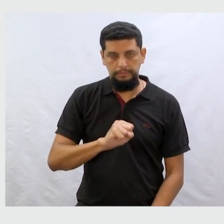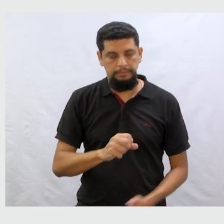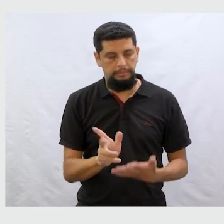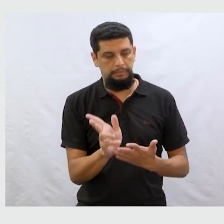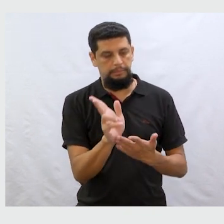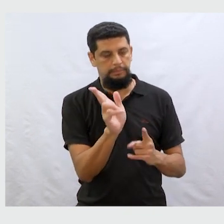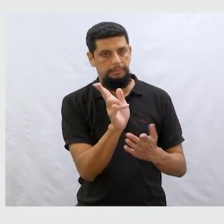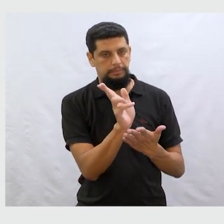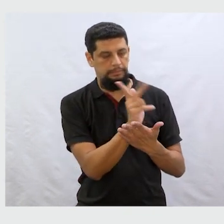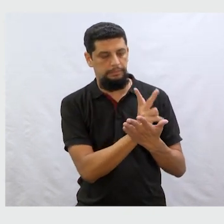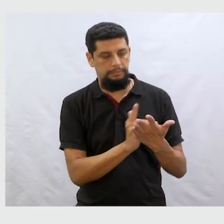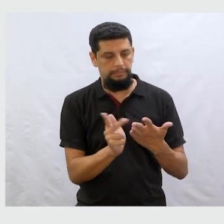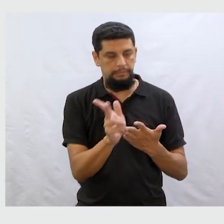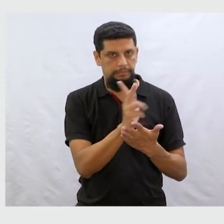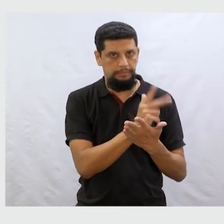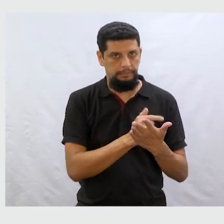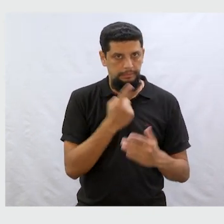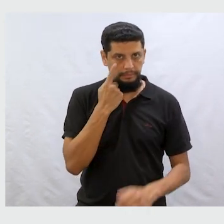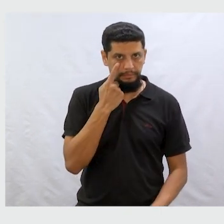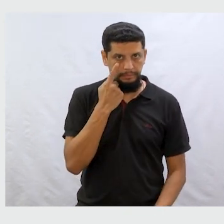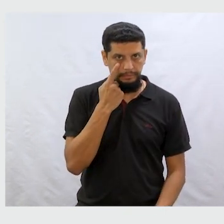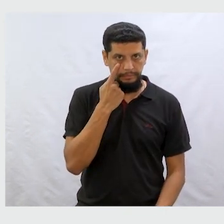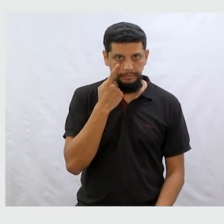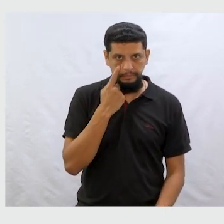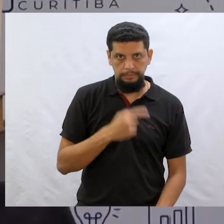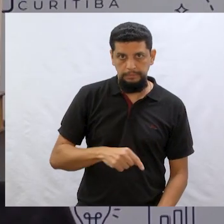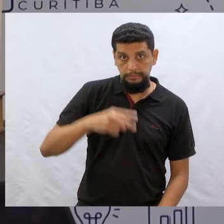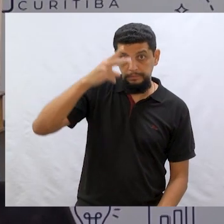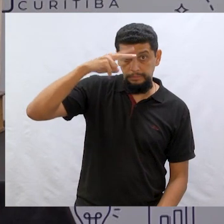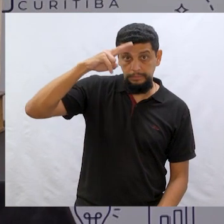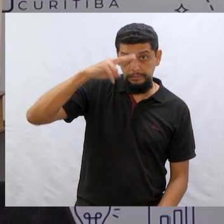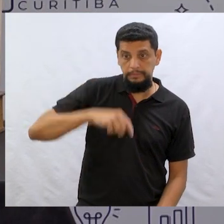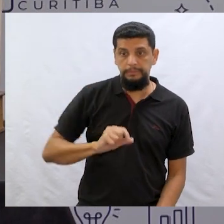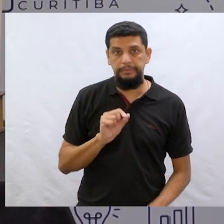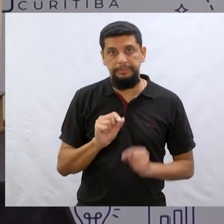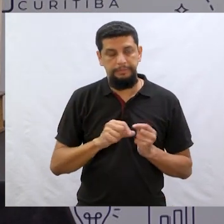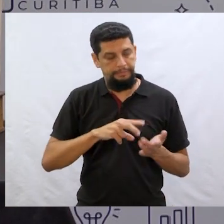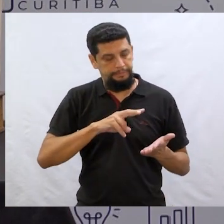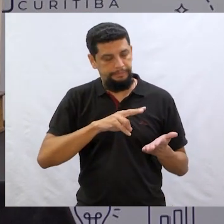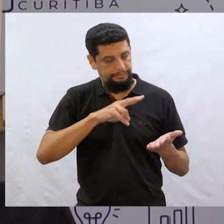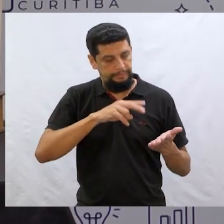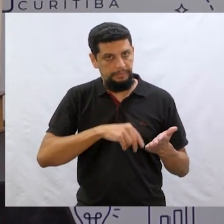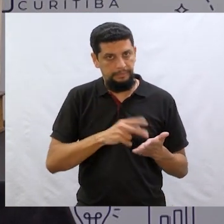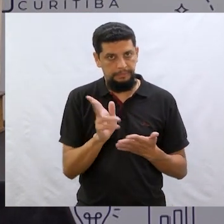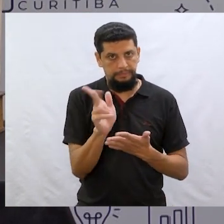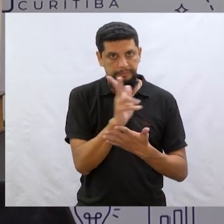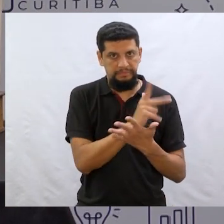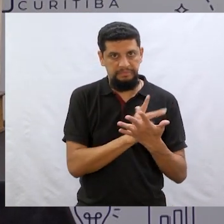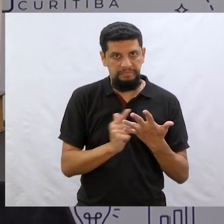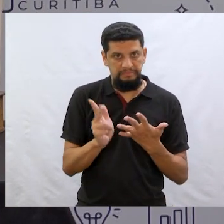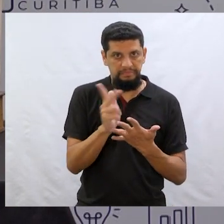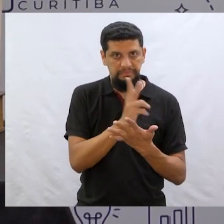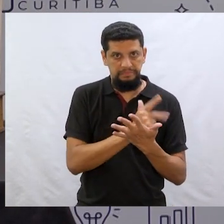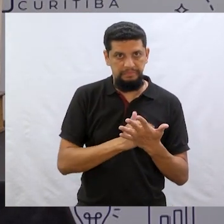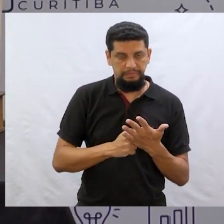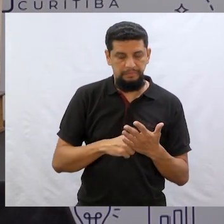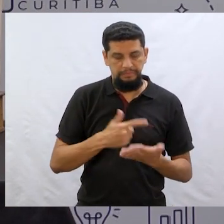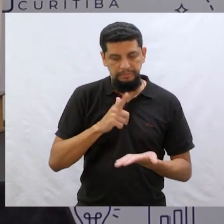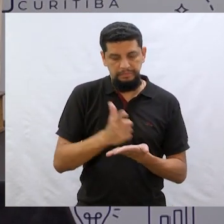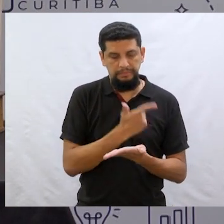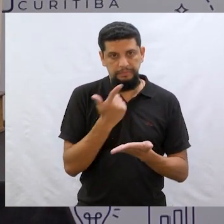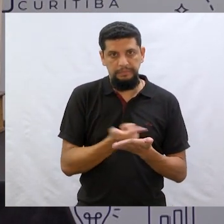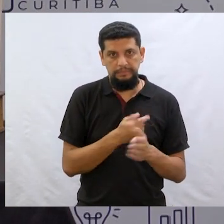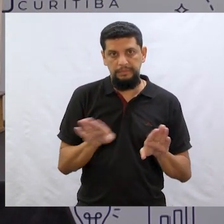Aquarela é uma técnica da ilustração que vocês vão ver hoje nas ilustrações da história. E ela, além de ser uma ilustradora de muitas obras,